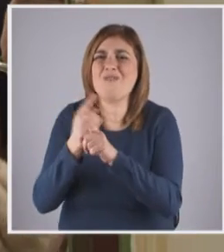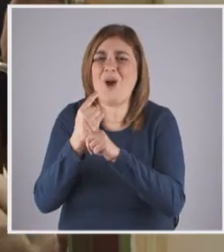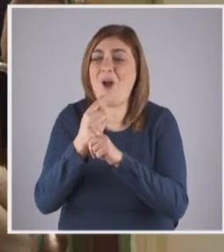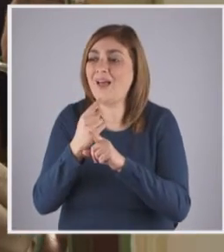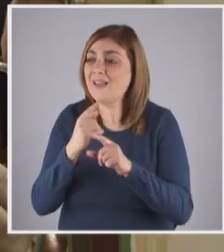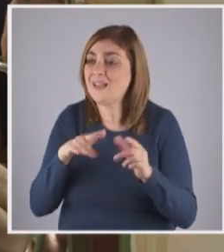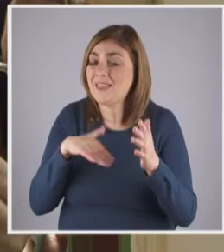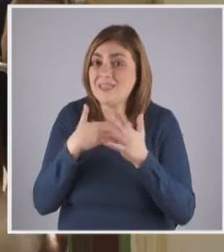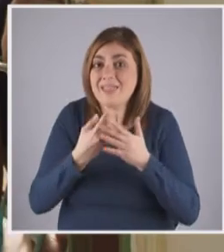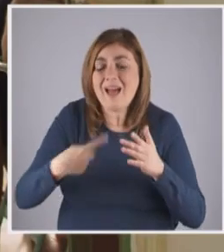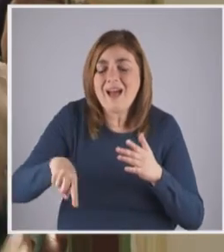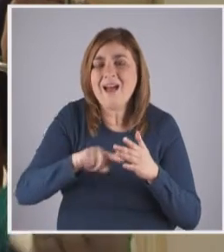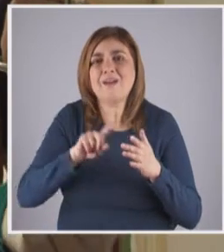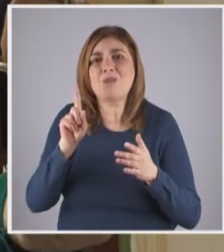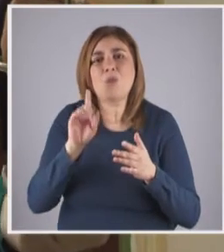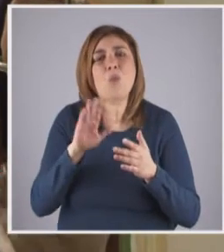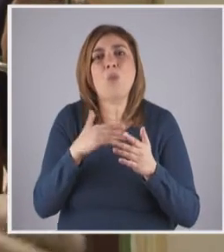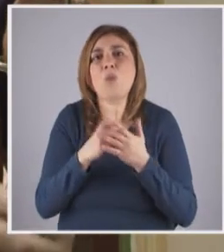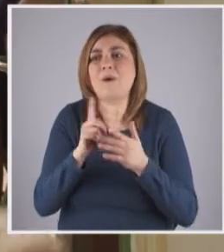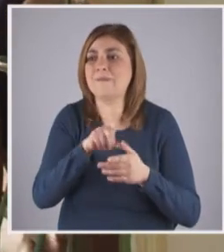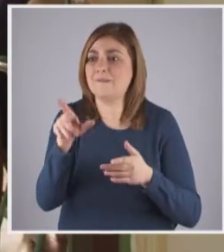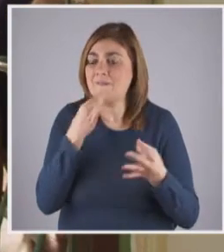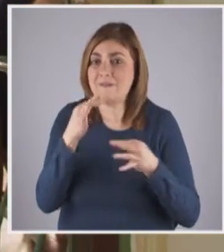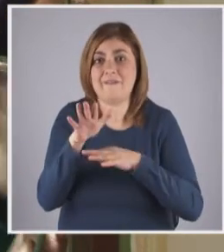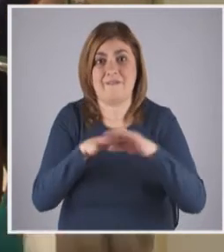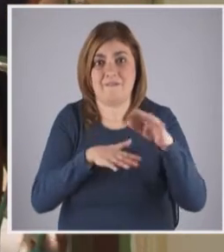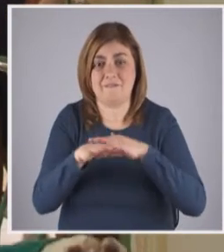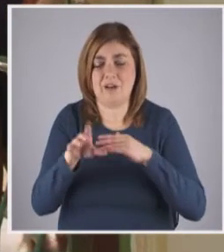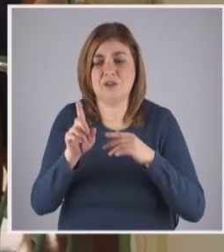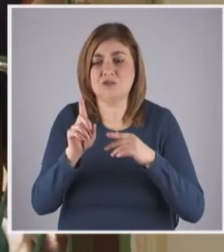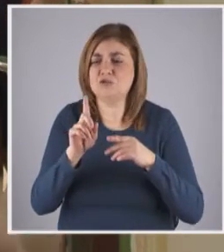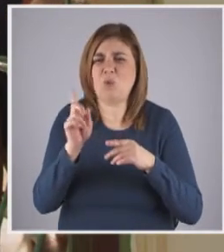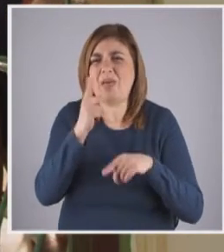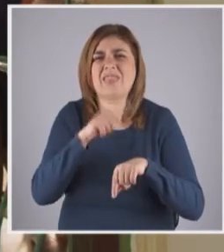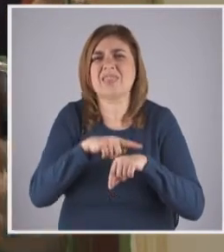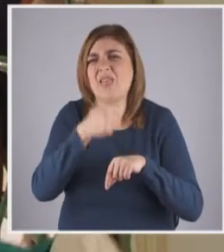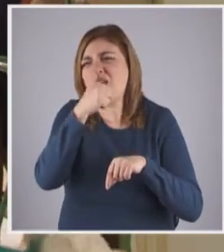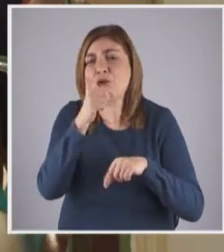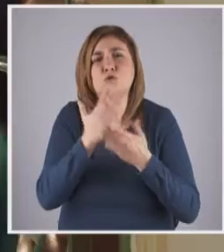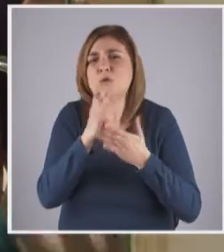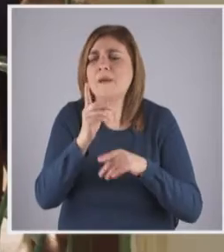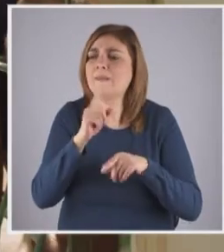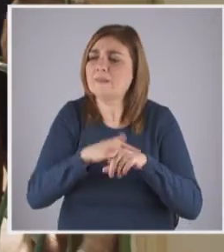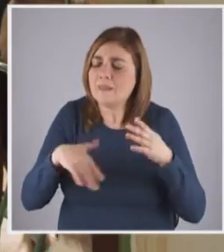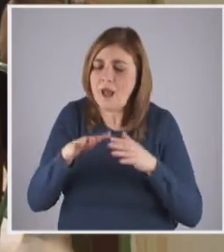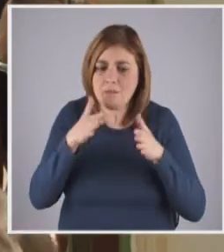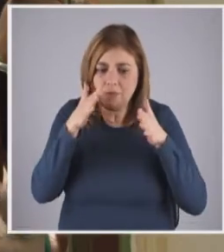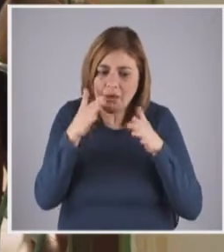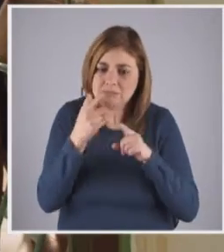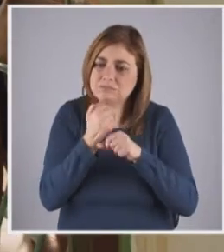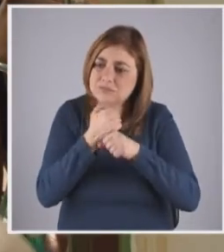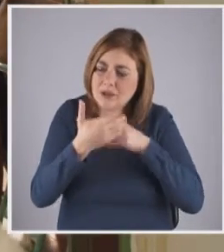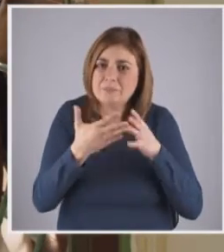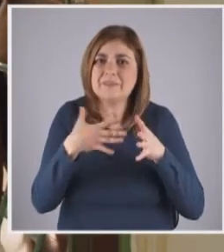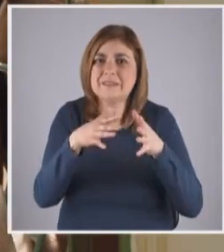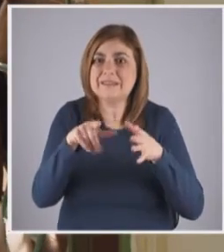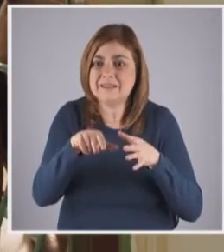traz... Não é só uma noção de que eles estão a fazer apenas para passar o tempo, mas não, passam a ter um orgulho na peça que fazem e